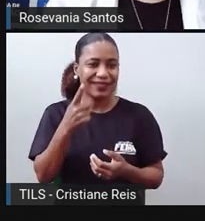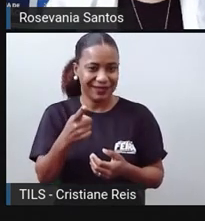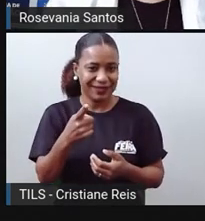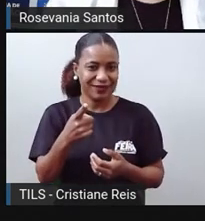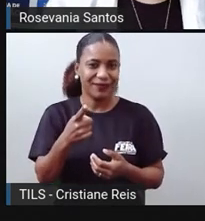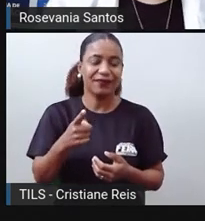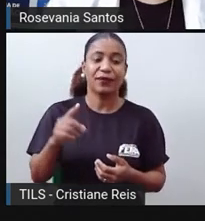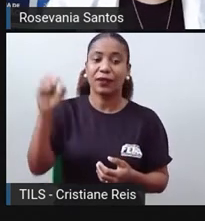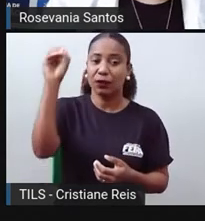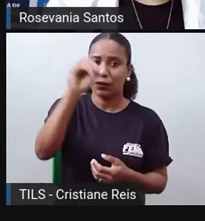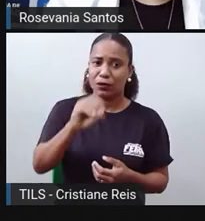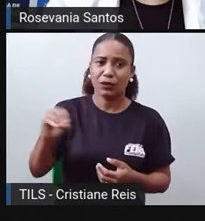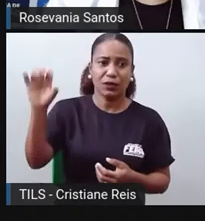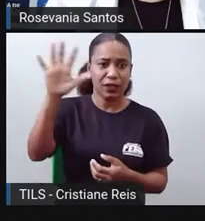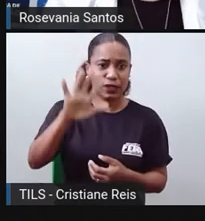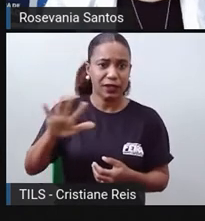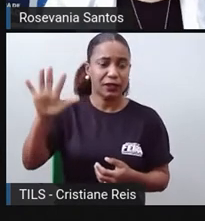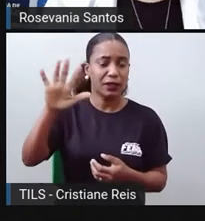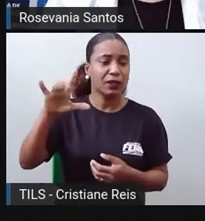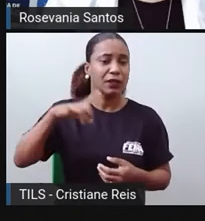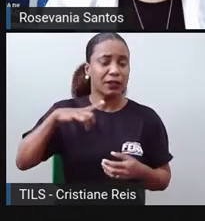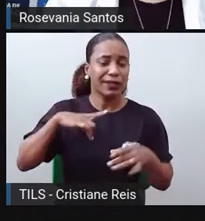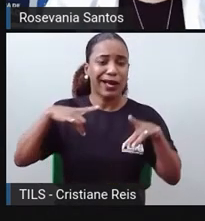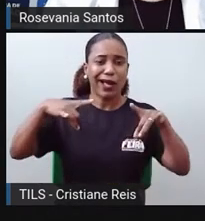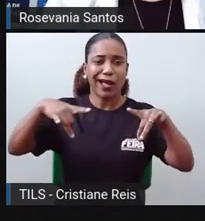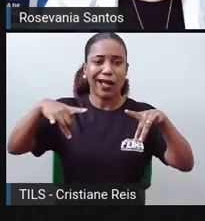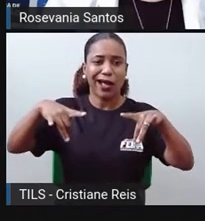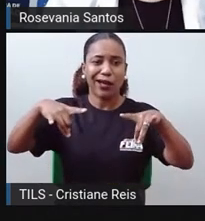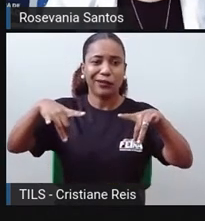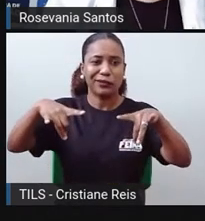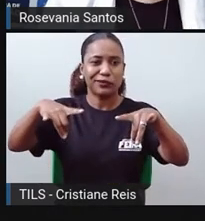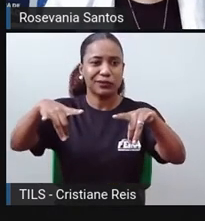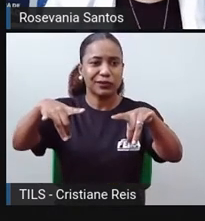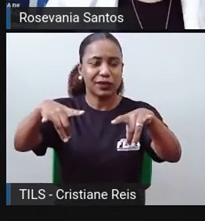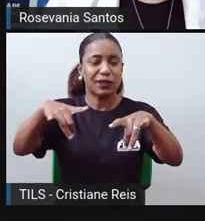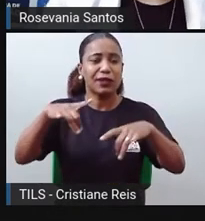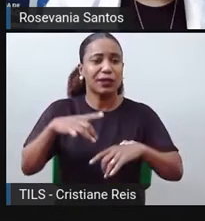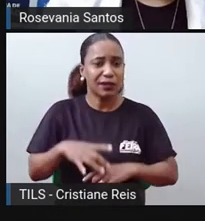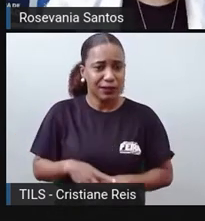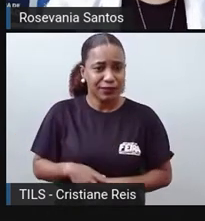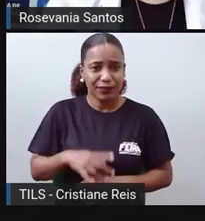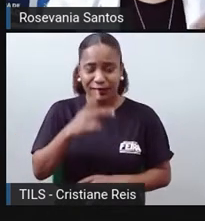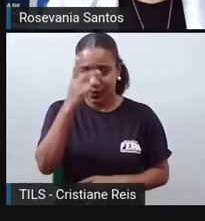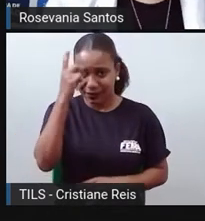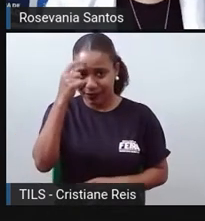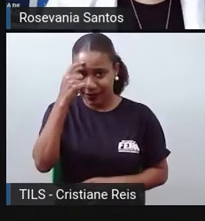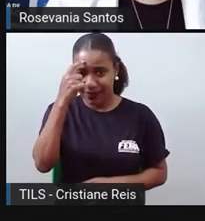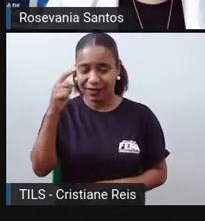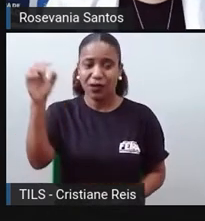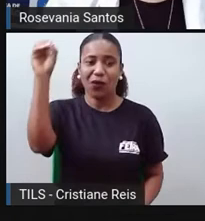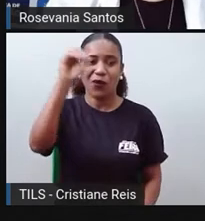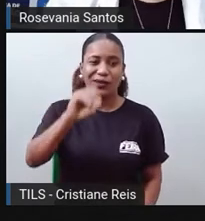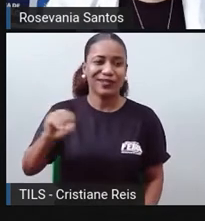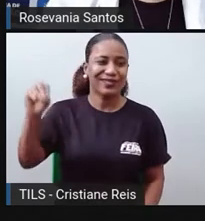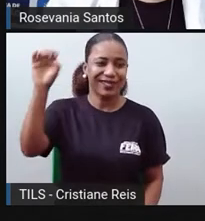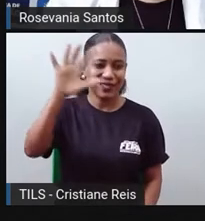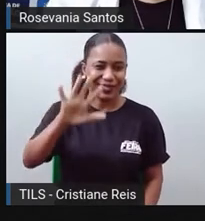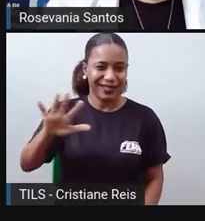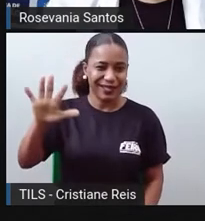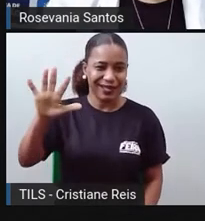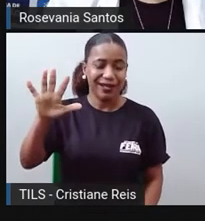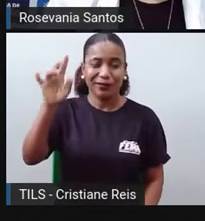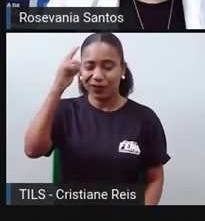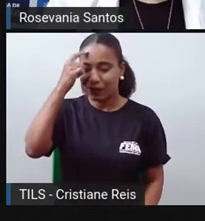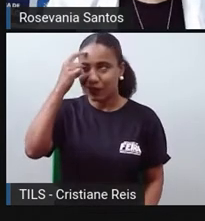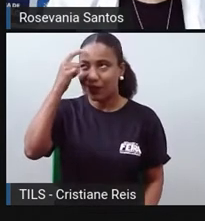a gente chama da Austrália. Para falar a verdade, quando a gente diz assim, a Oceania, aí todo mundo só aponta para a Austrália. Mas essas ilhas